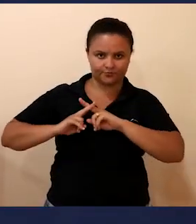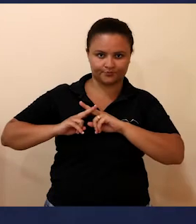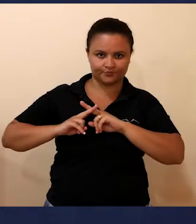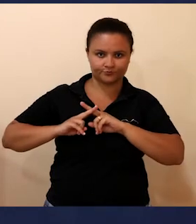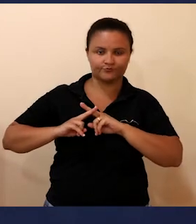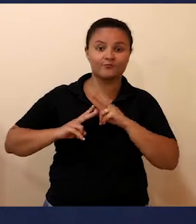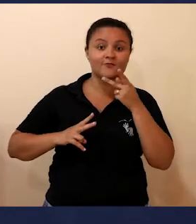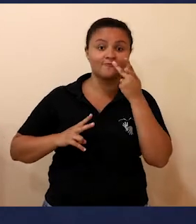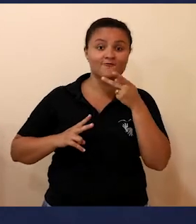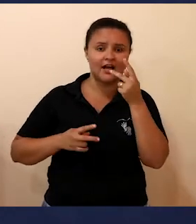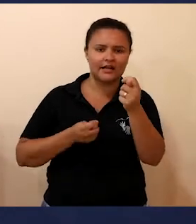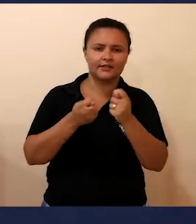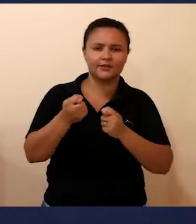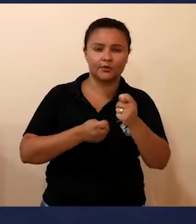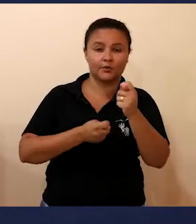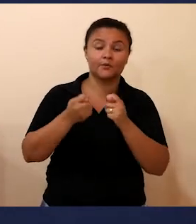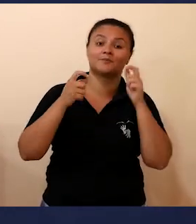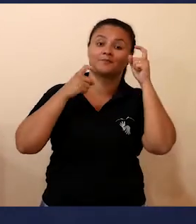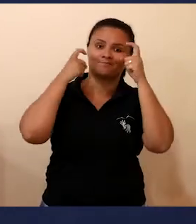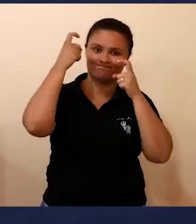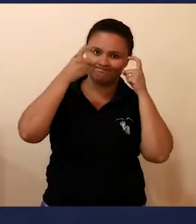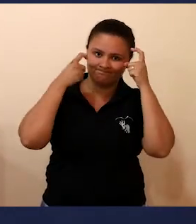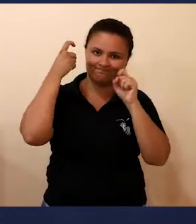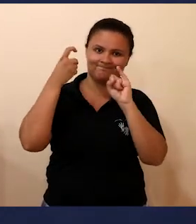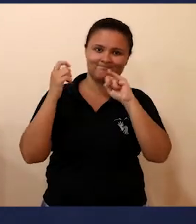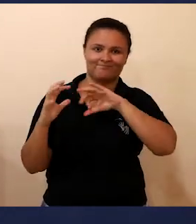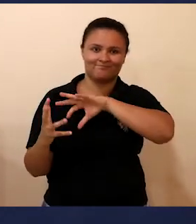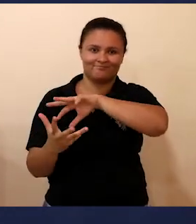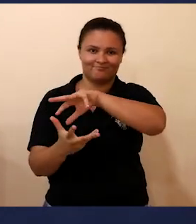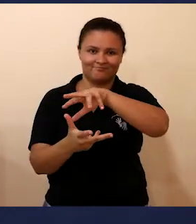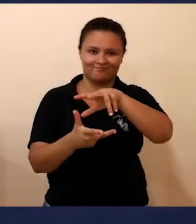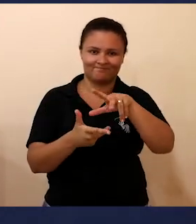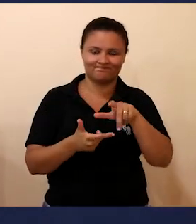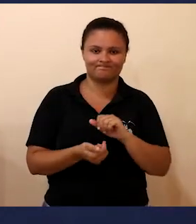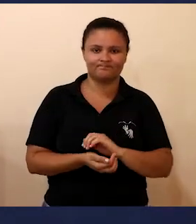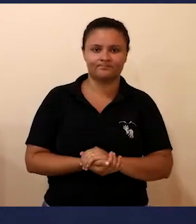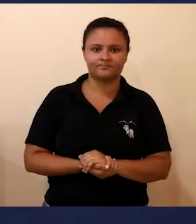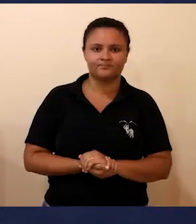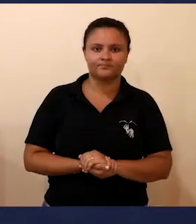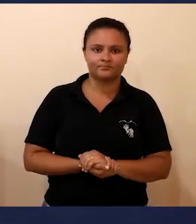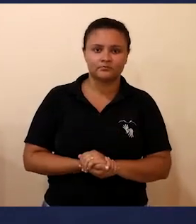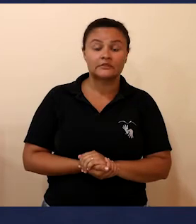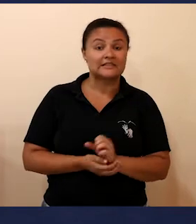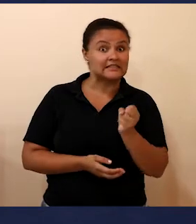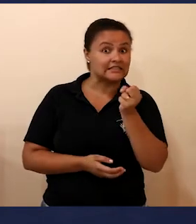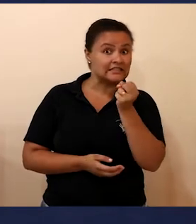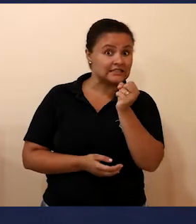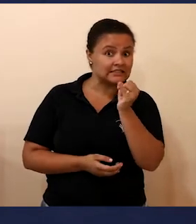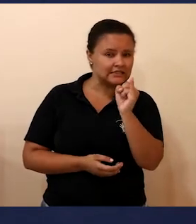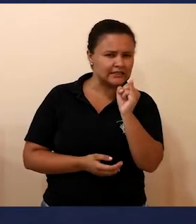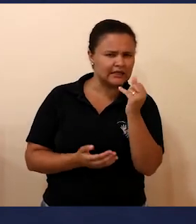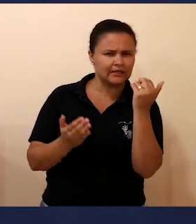há um olhar muito preocupante pelo impacto negativo na economia como um todo. Se analisarmos a questão